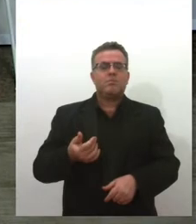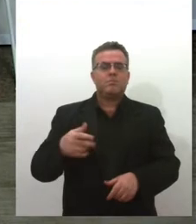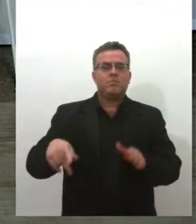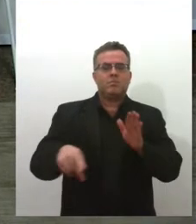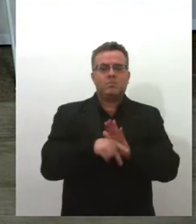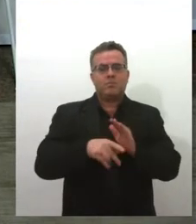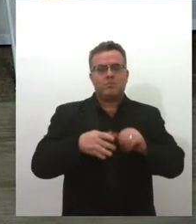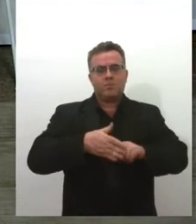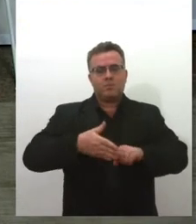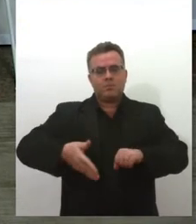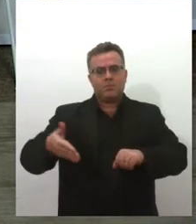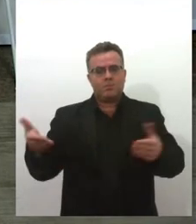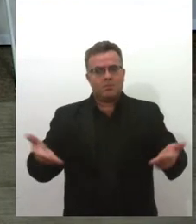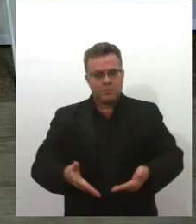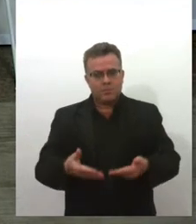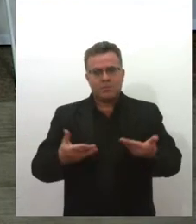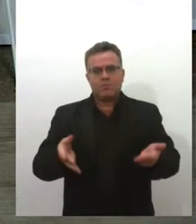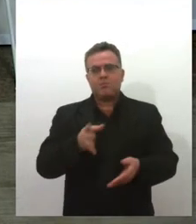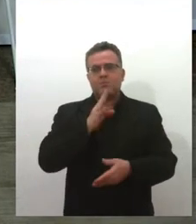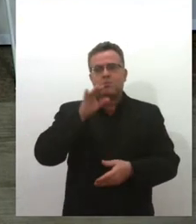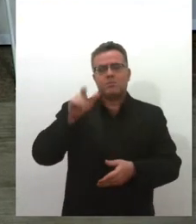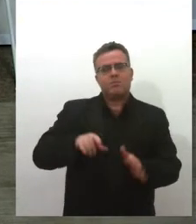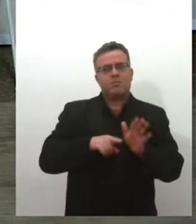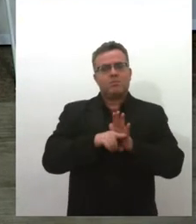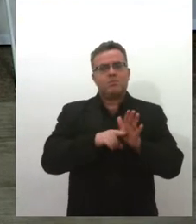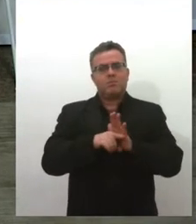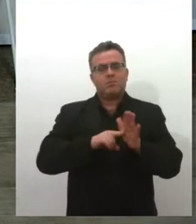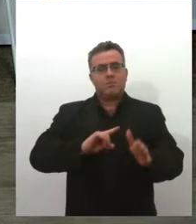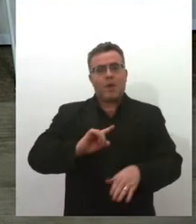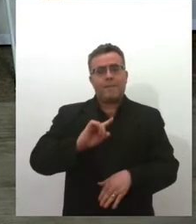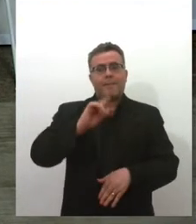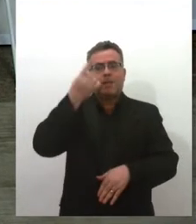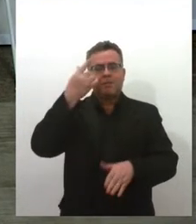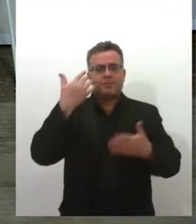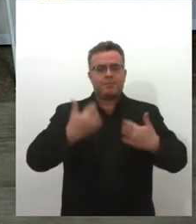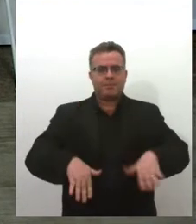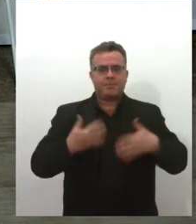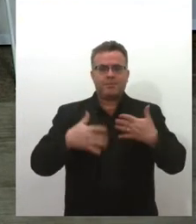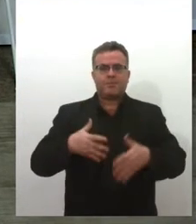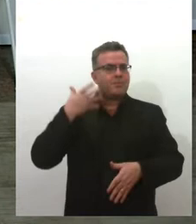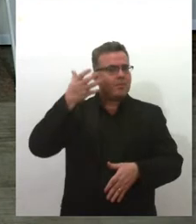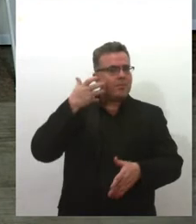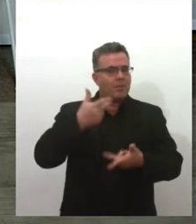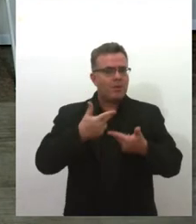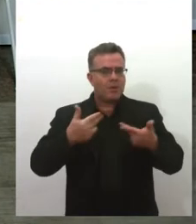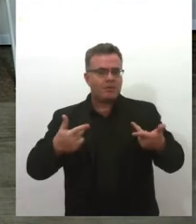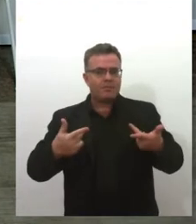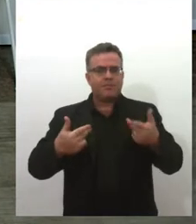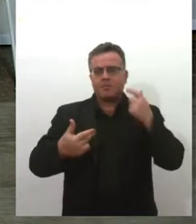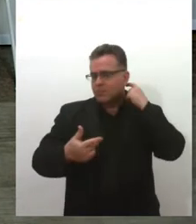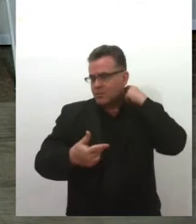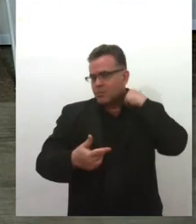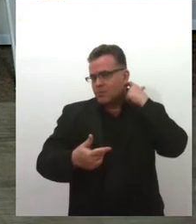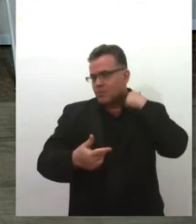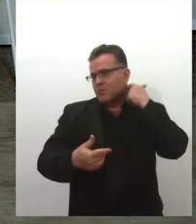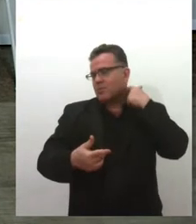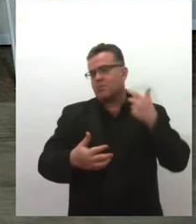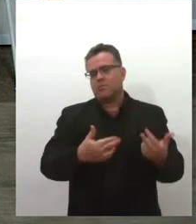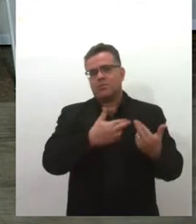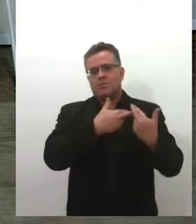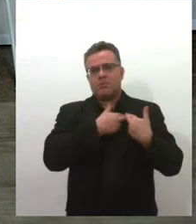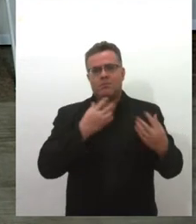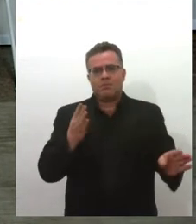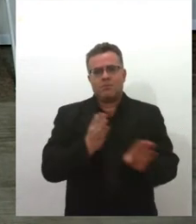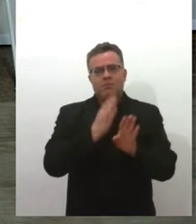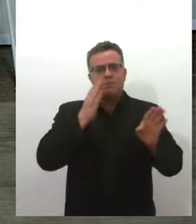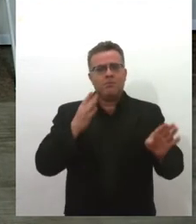mundialmente conhecida por sua pesquisa pioneira sobre a radioatividade. Também responsável pela descoberta